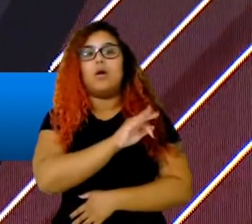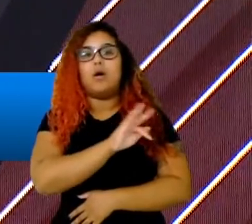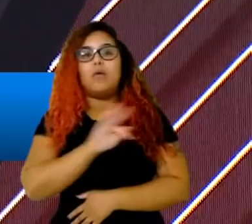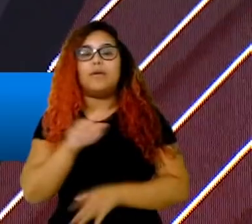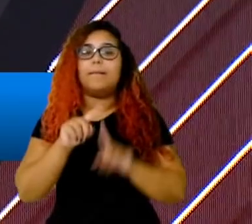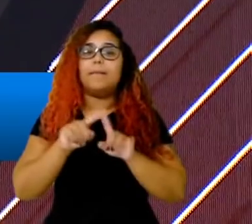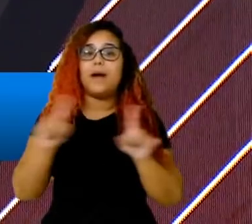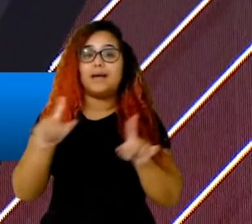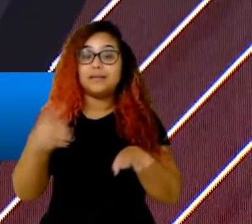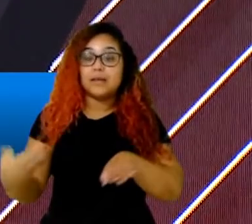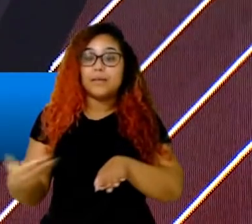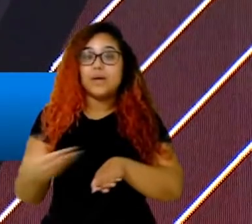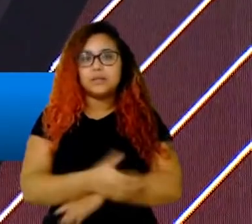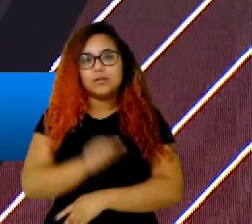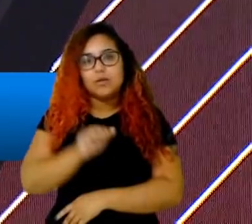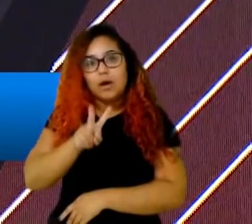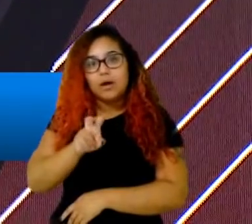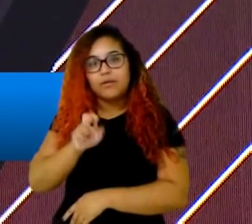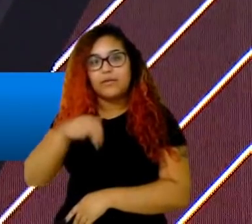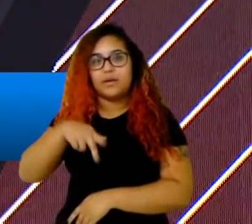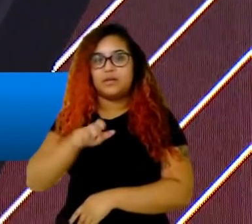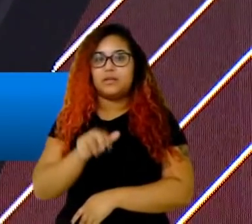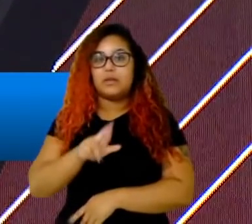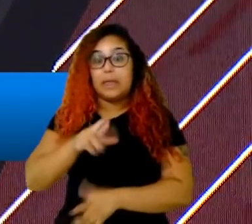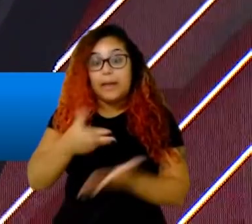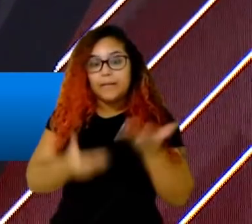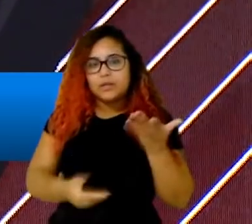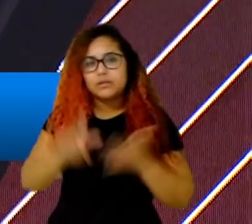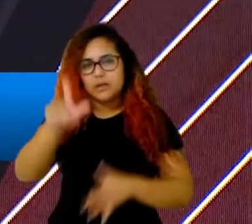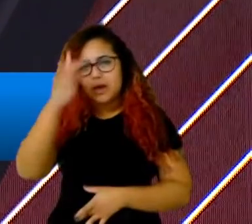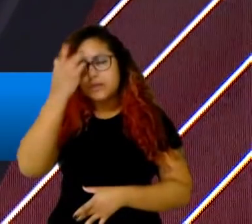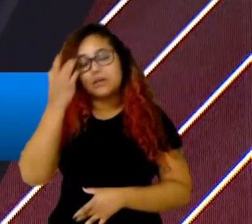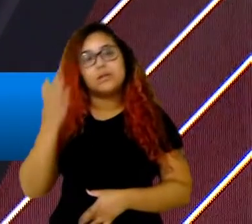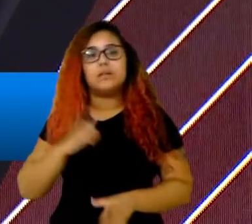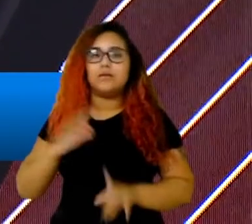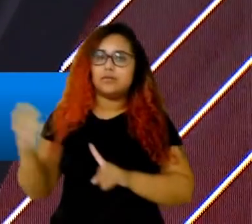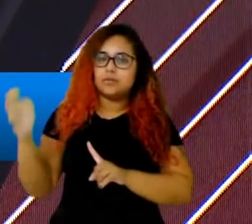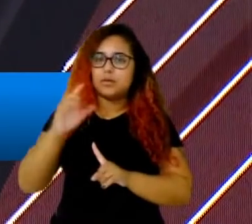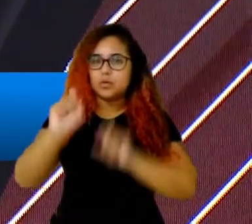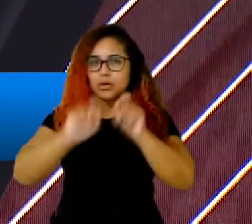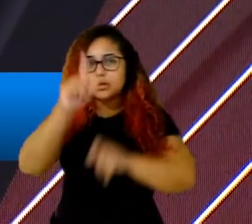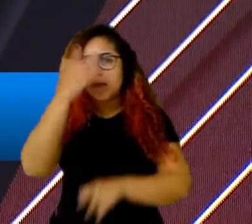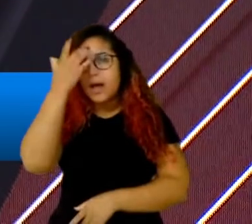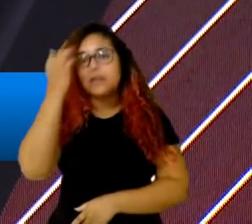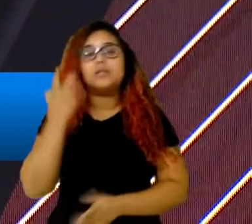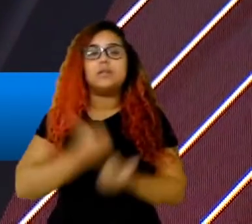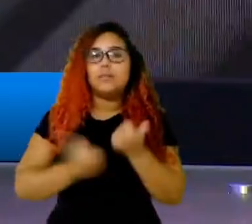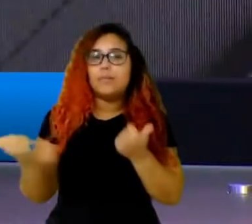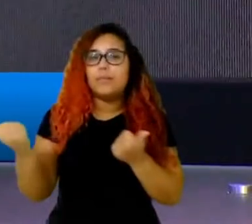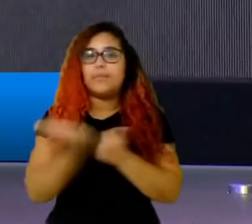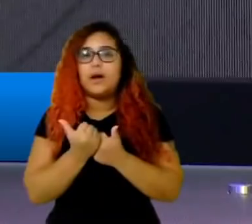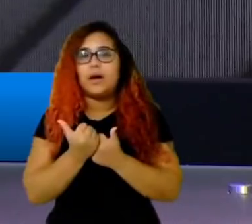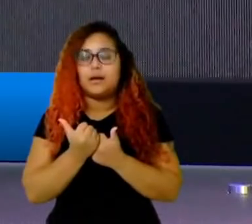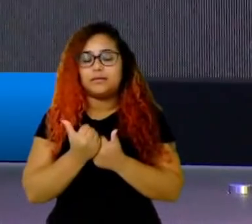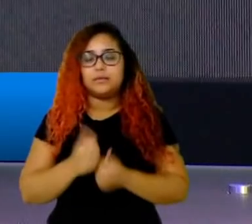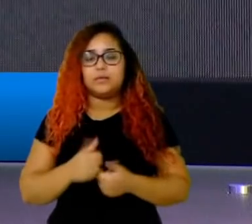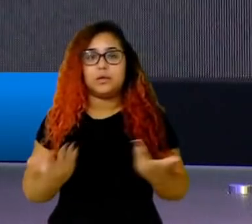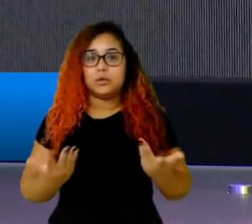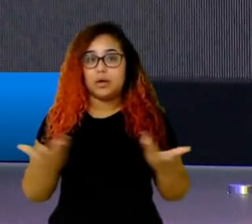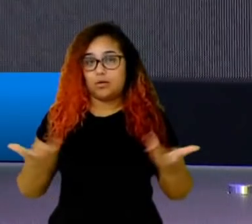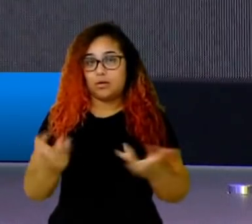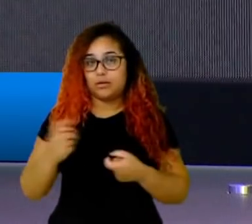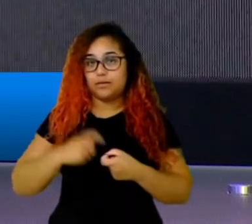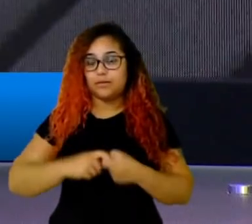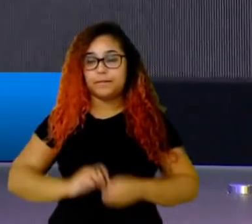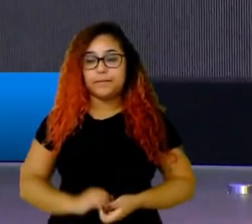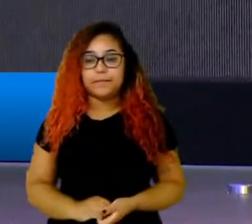derrota de ontem, teve alguma ligação? O você acha dessa mudança aí, Revoltinho, do Avenger, do Grevittar, agora nessa volta da equipe da Red? Cara, o Avenger, assim,